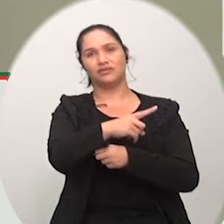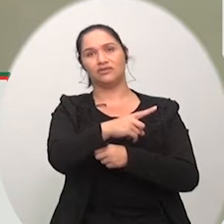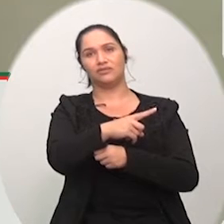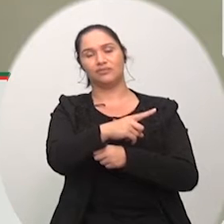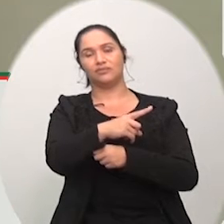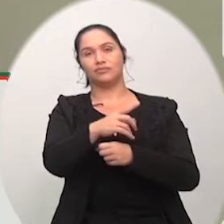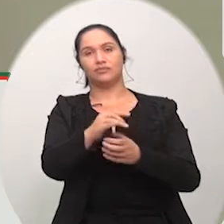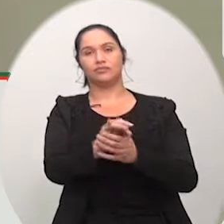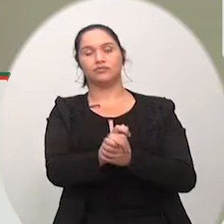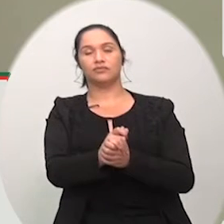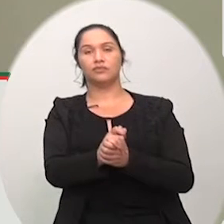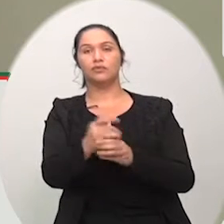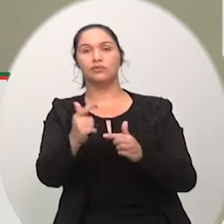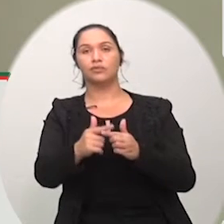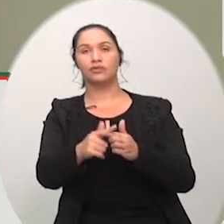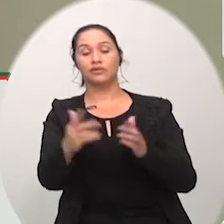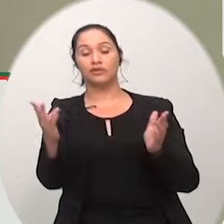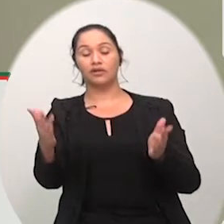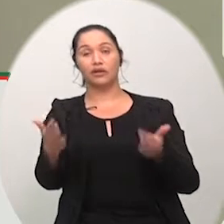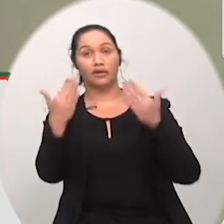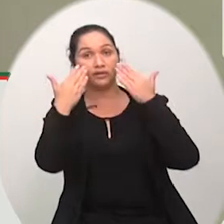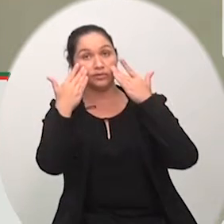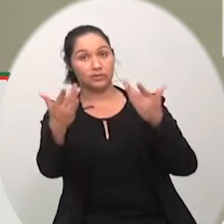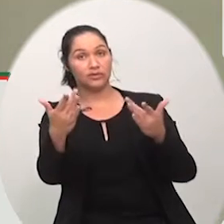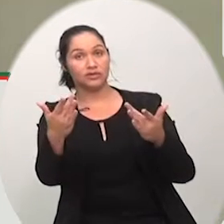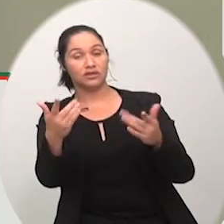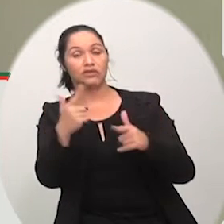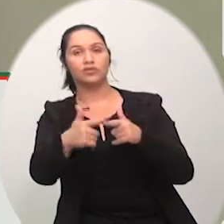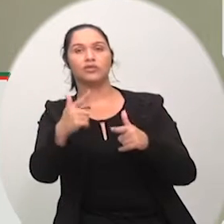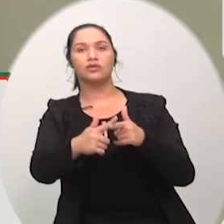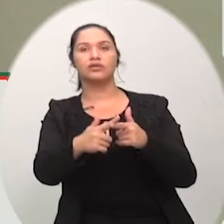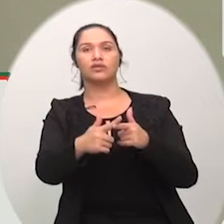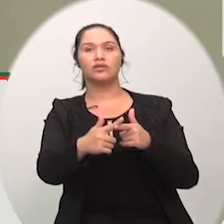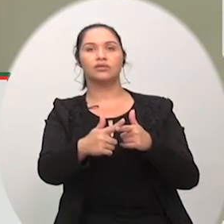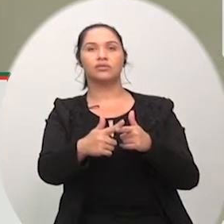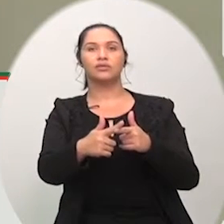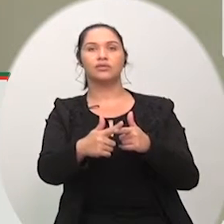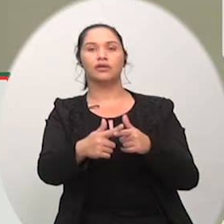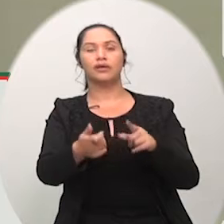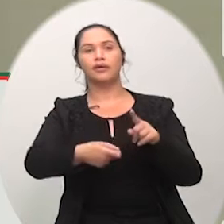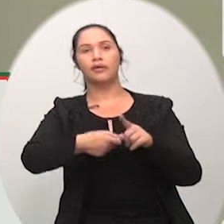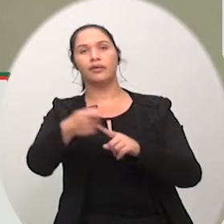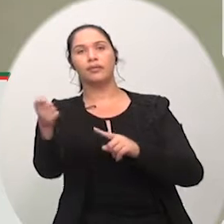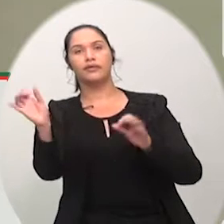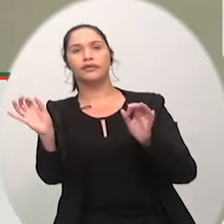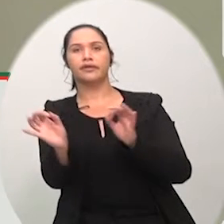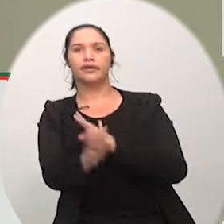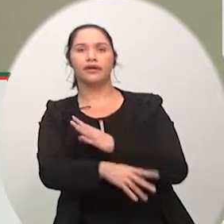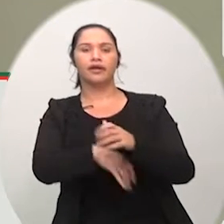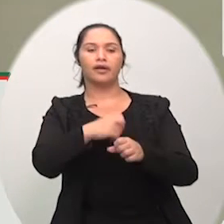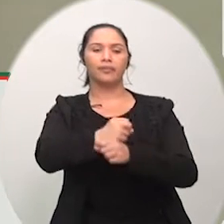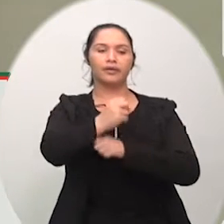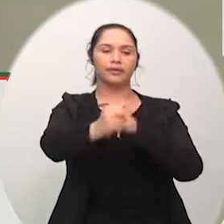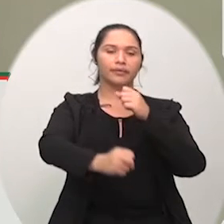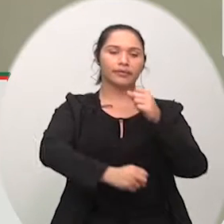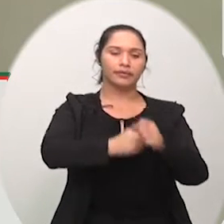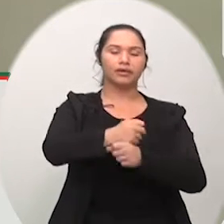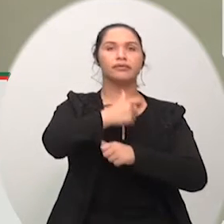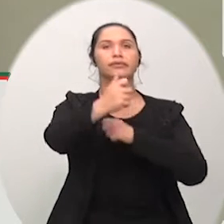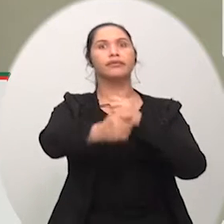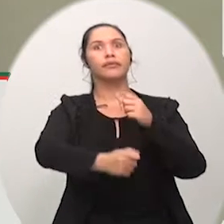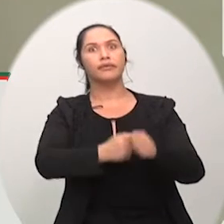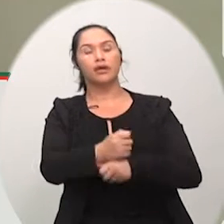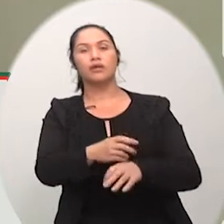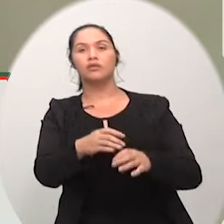e passa meses passa ano e continua a mesma coisa sem se fazer nada então